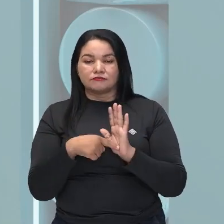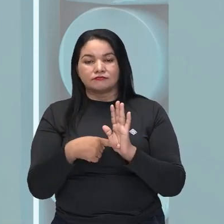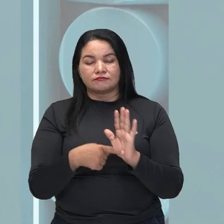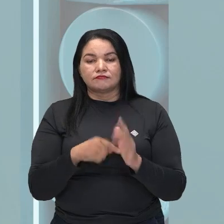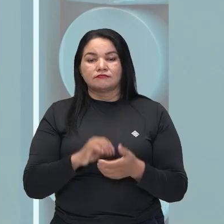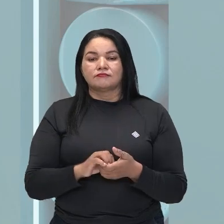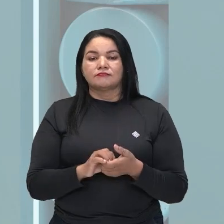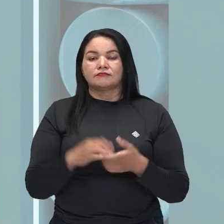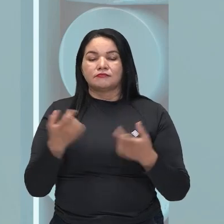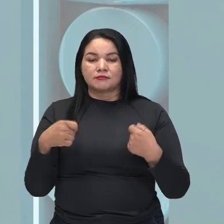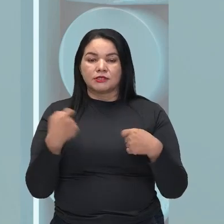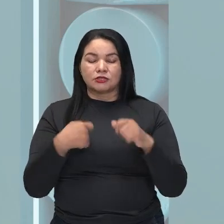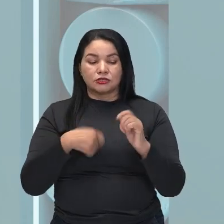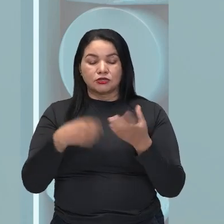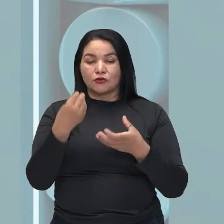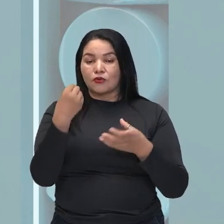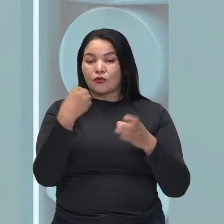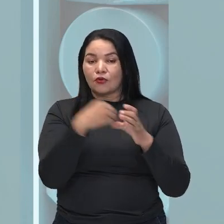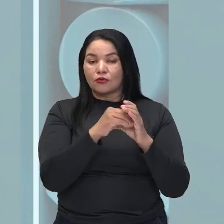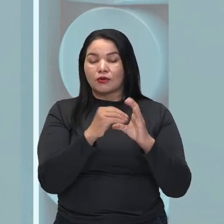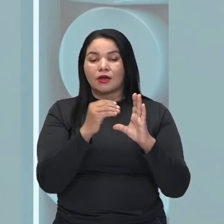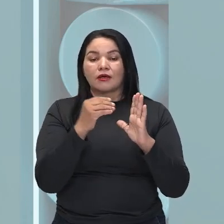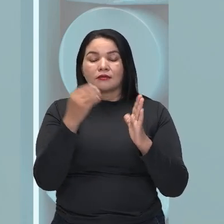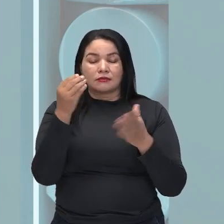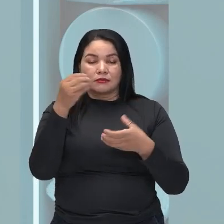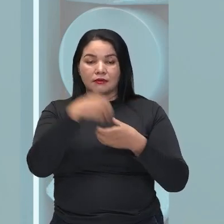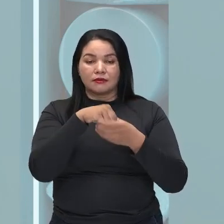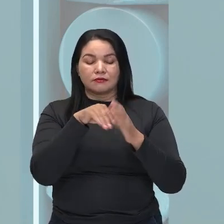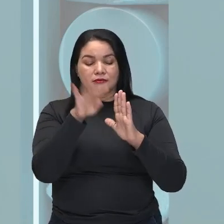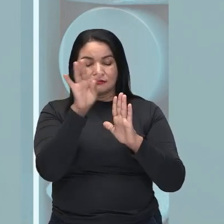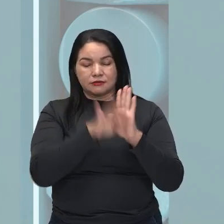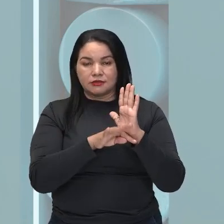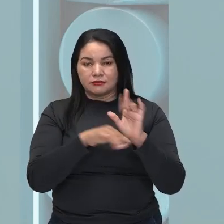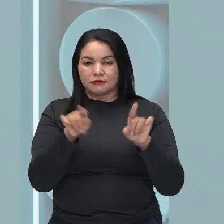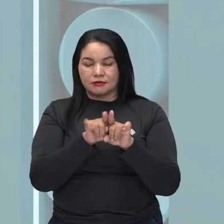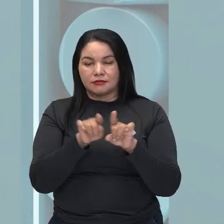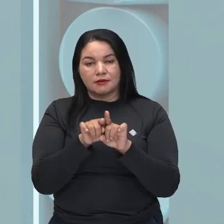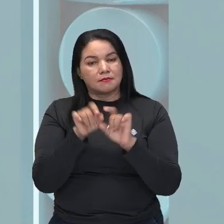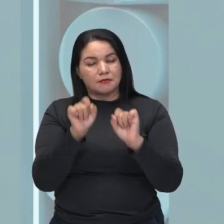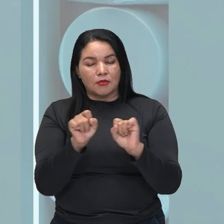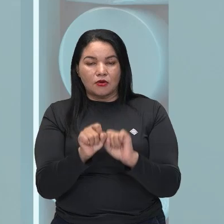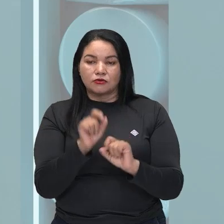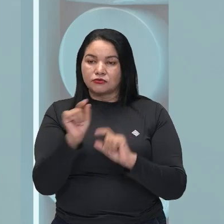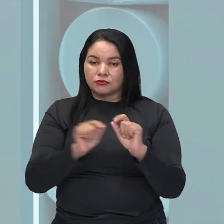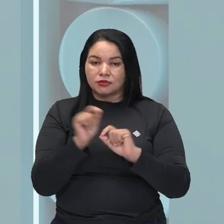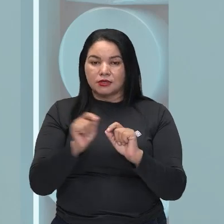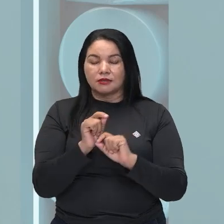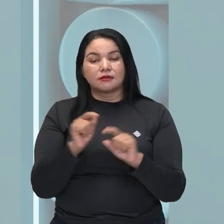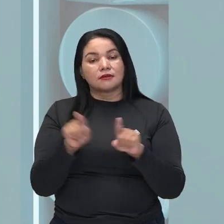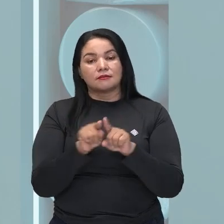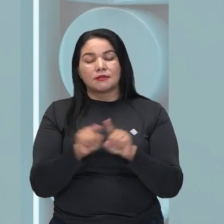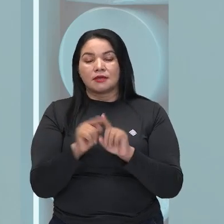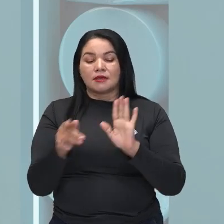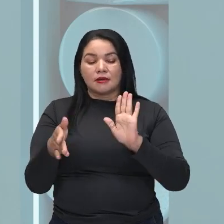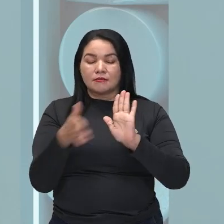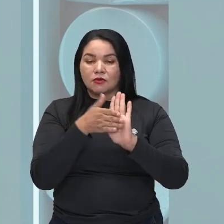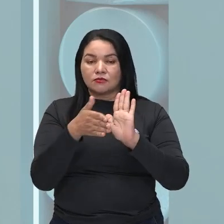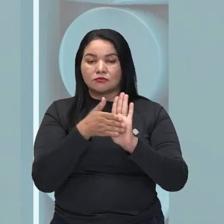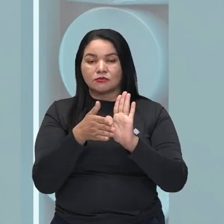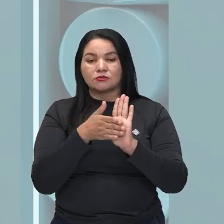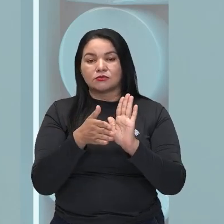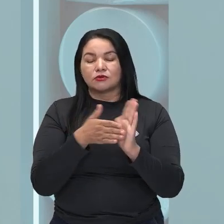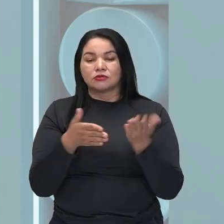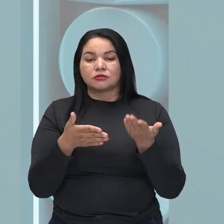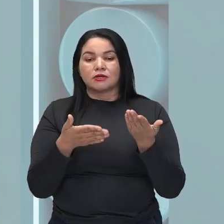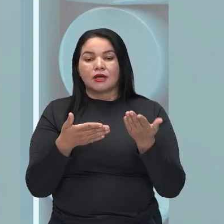ela exatamente evidenciou o que se pode fazer. Mas, claro, que a proposta de redação, ela sempre parte de uma temática.